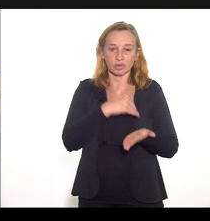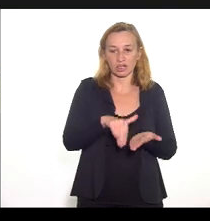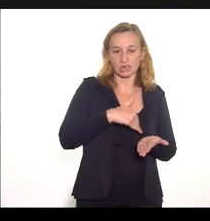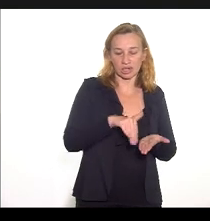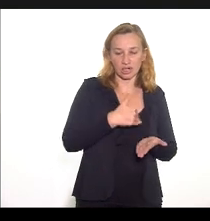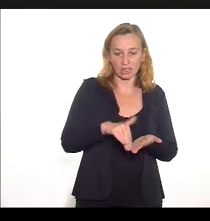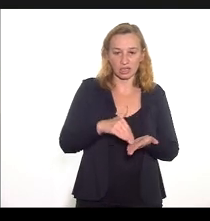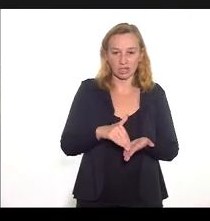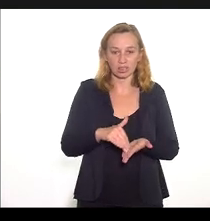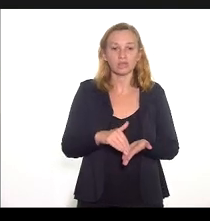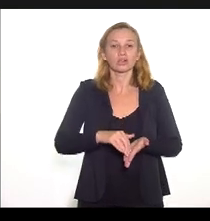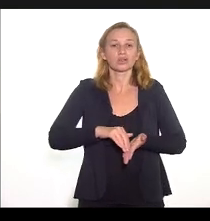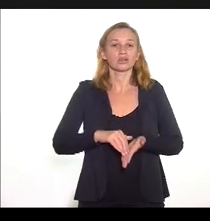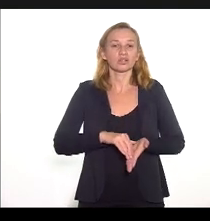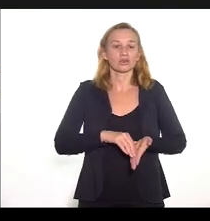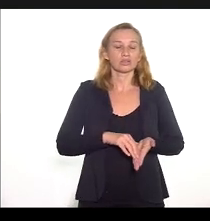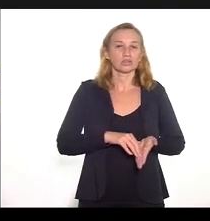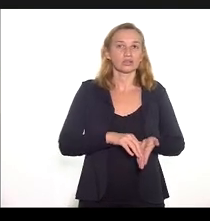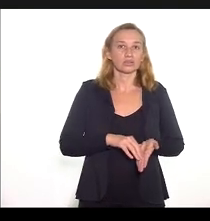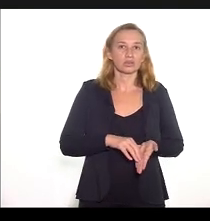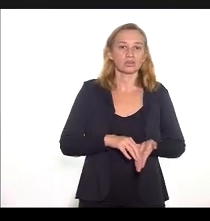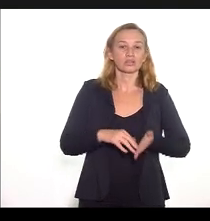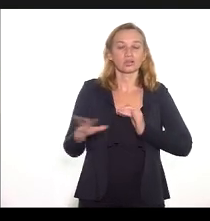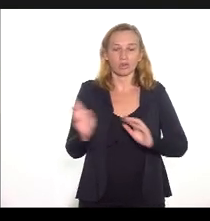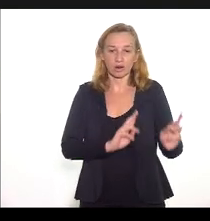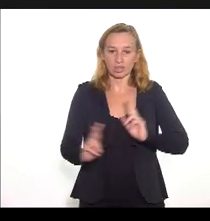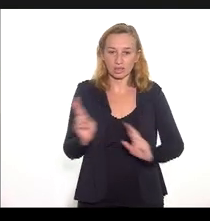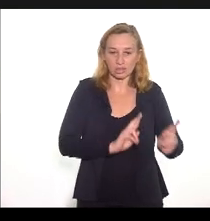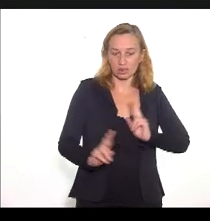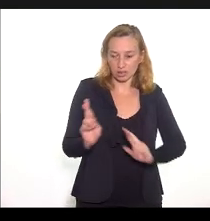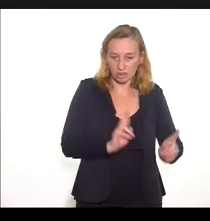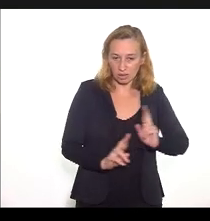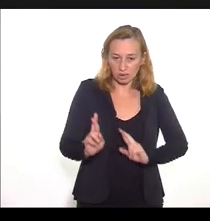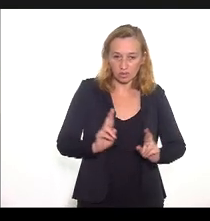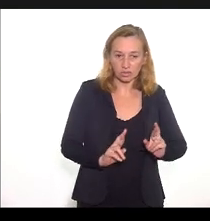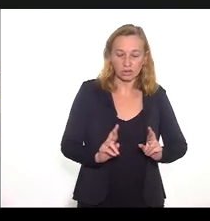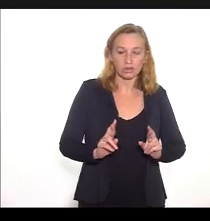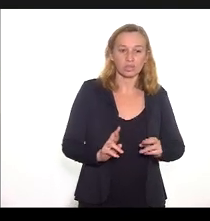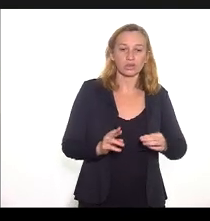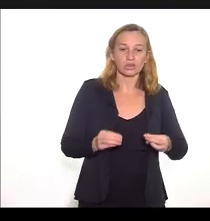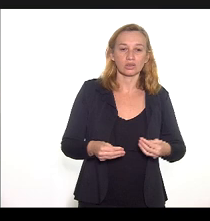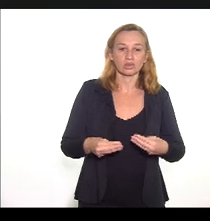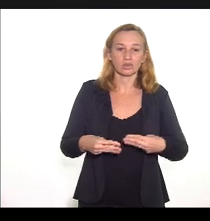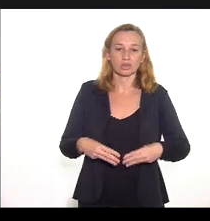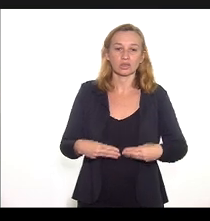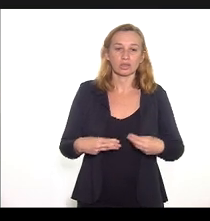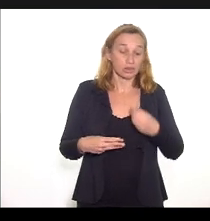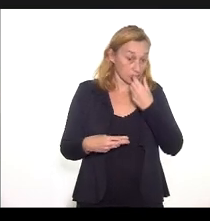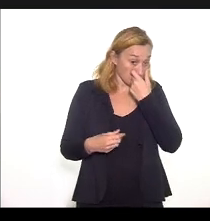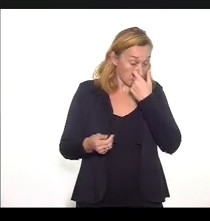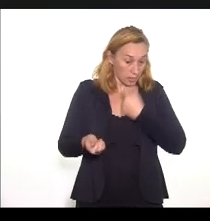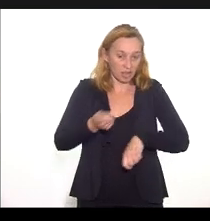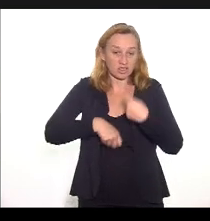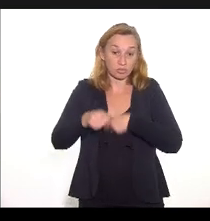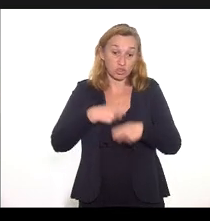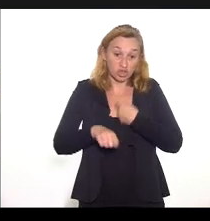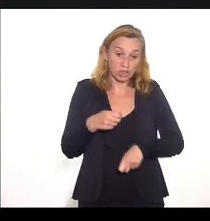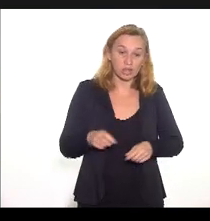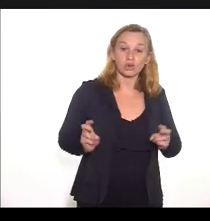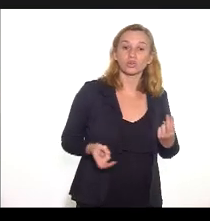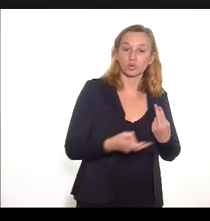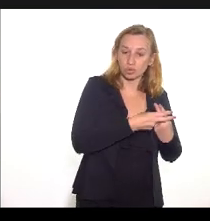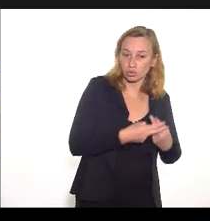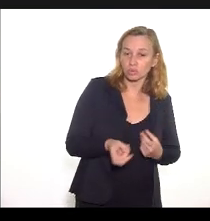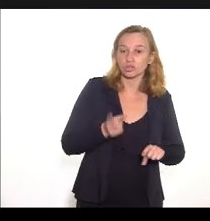sobretudo no que diz respeito aos procedimentos relacionados ao rito administrativo destinado às aquisições de medicamentos, insumos,